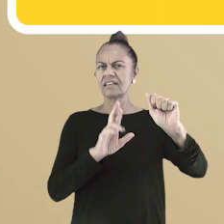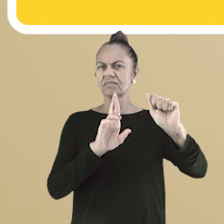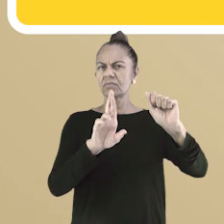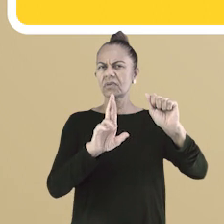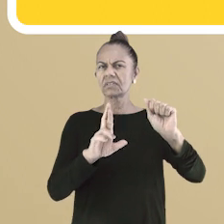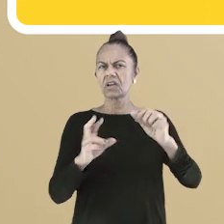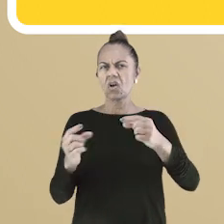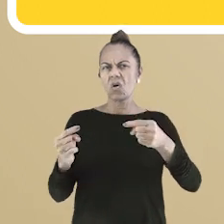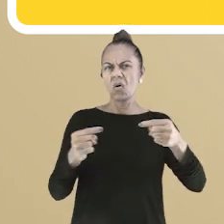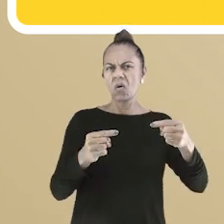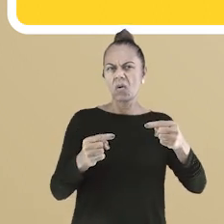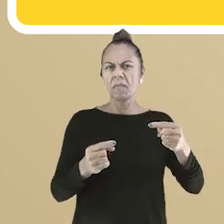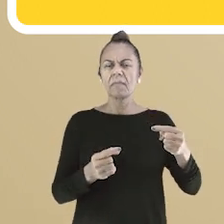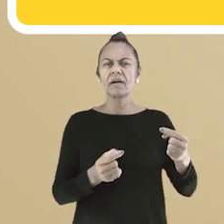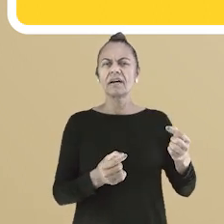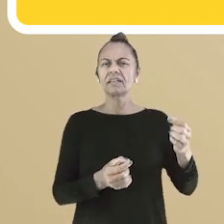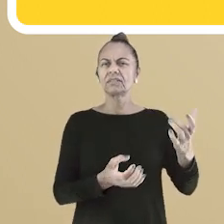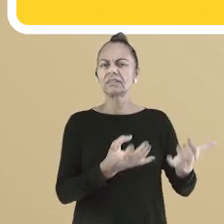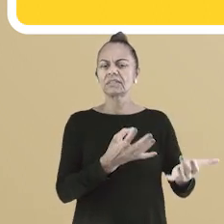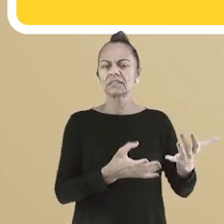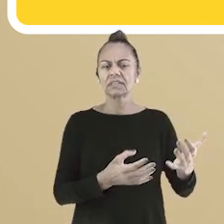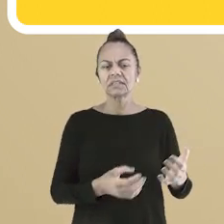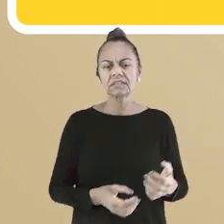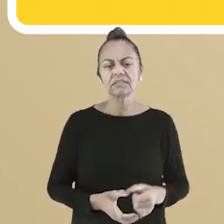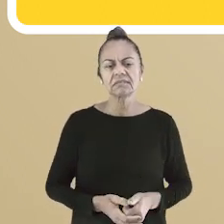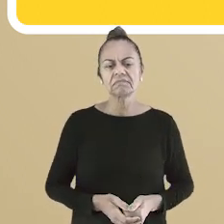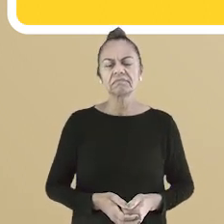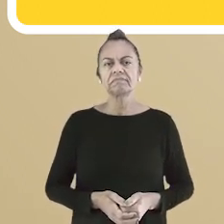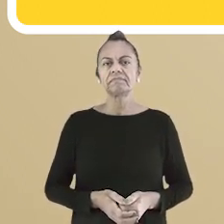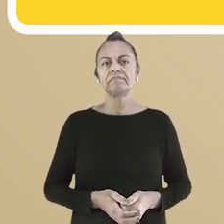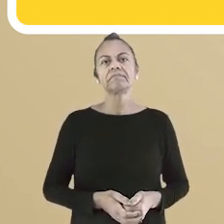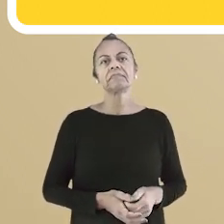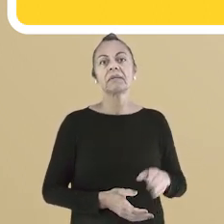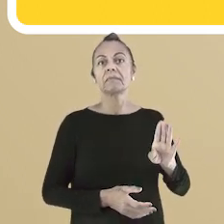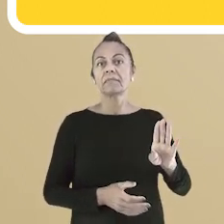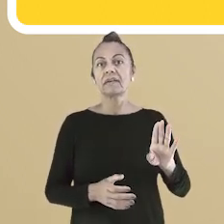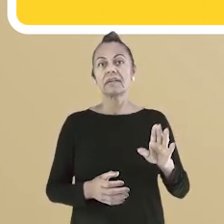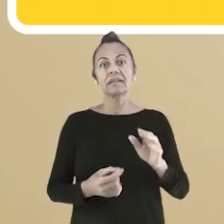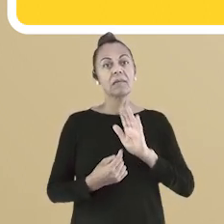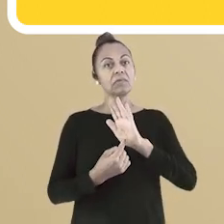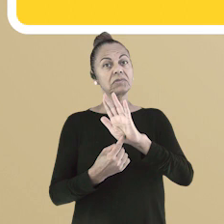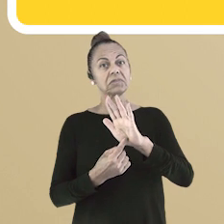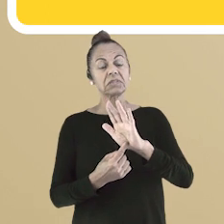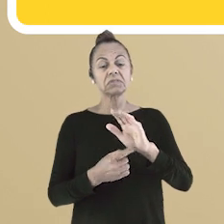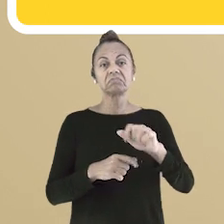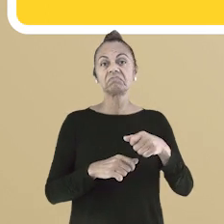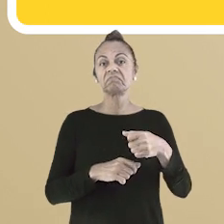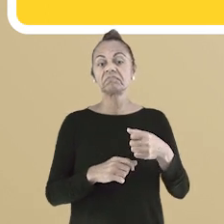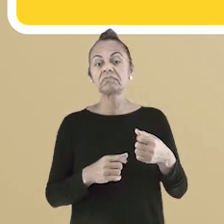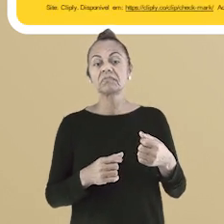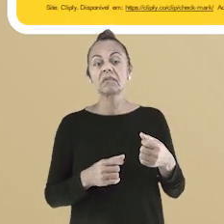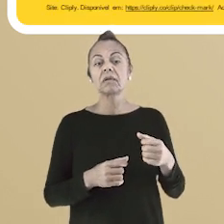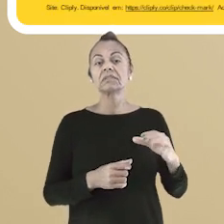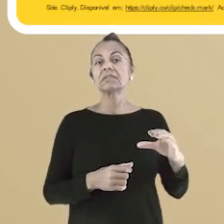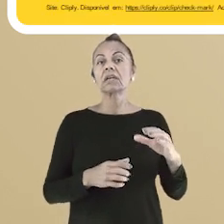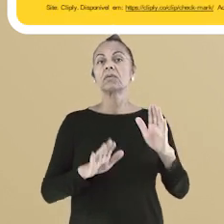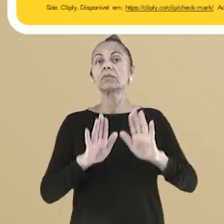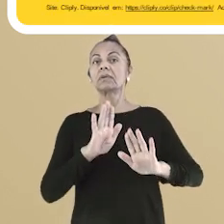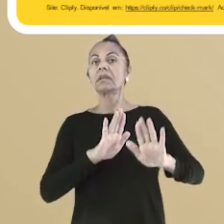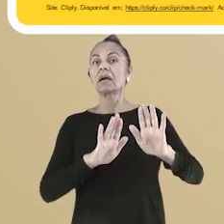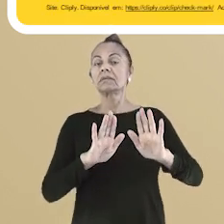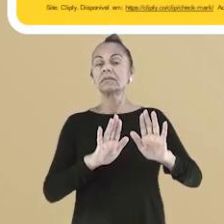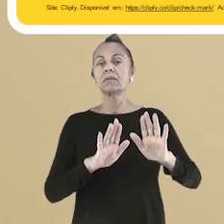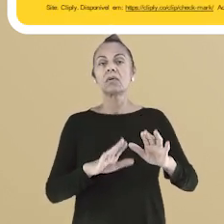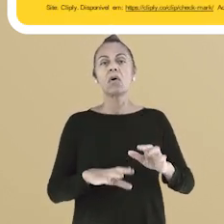Letra B, localização e circulação. Ou letra C, atenção. Ou letra